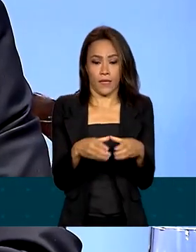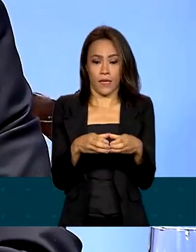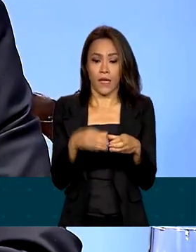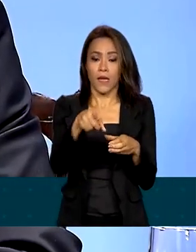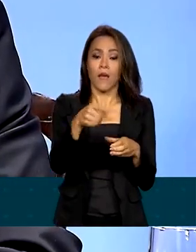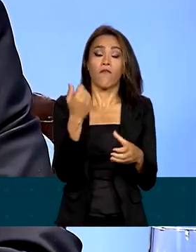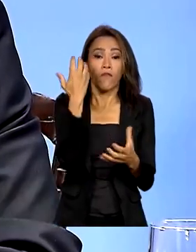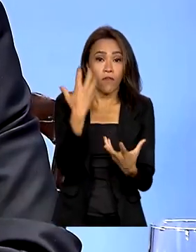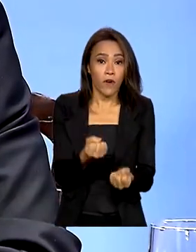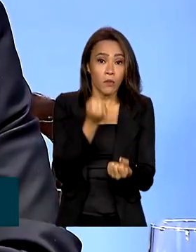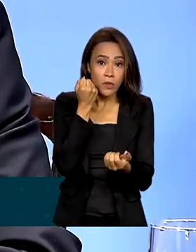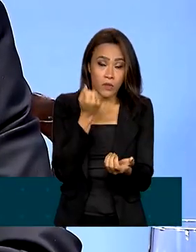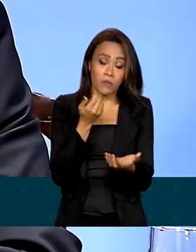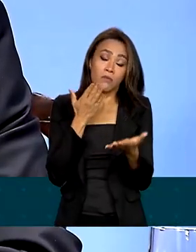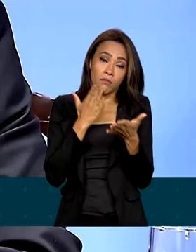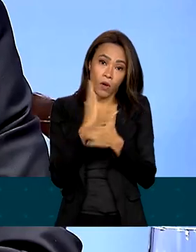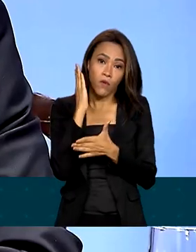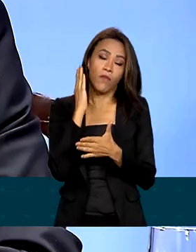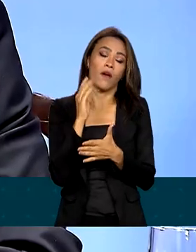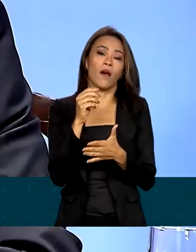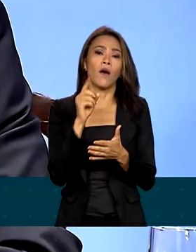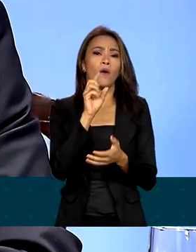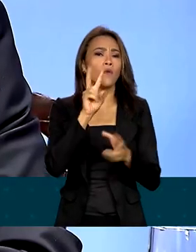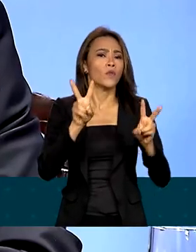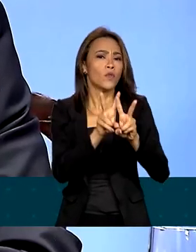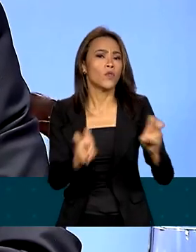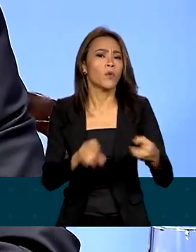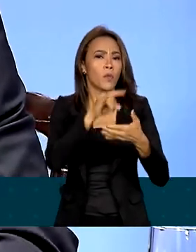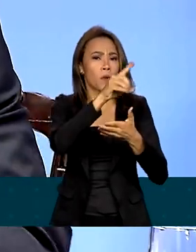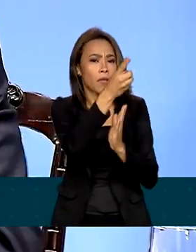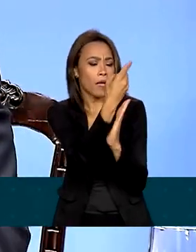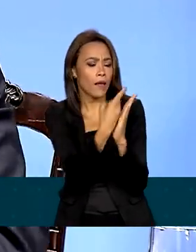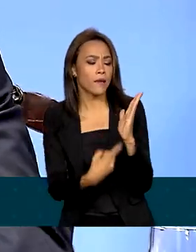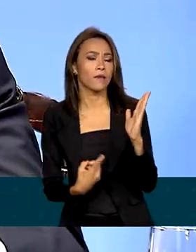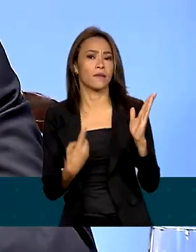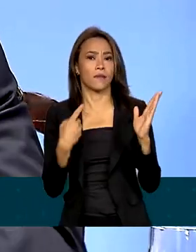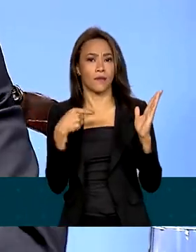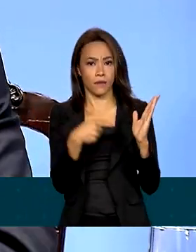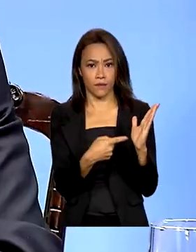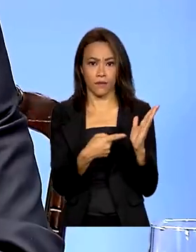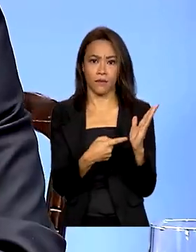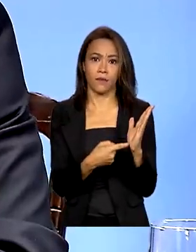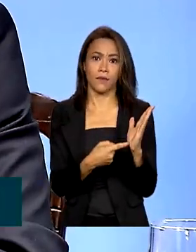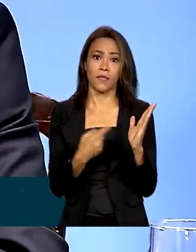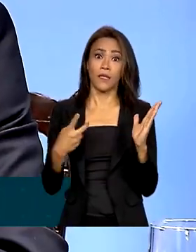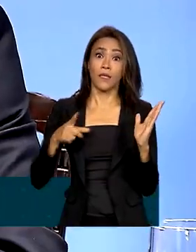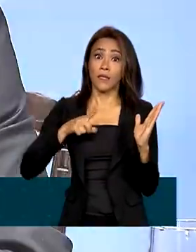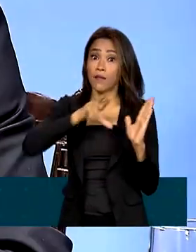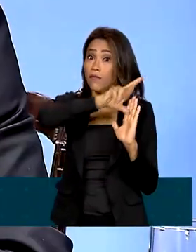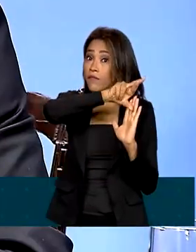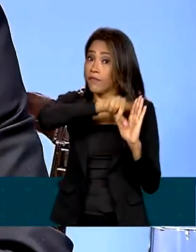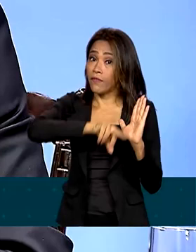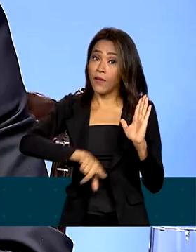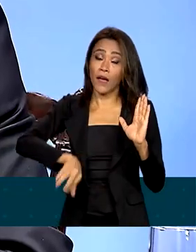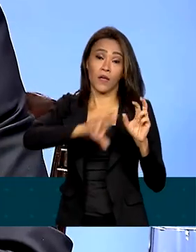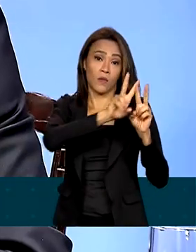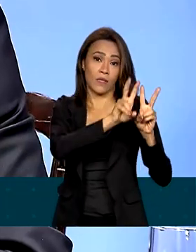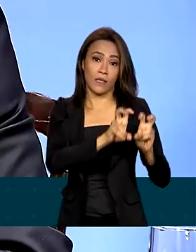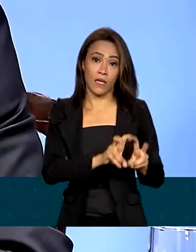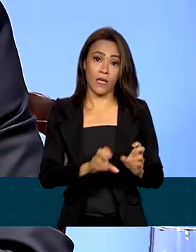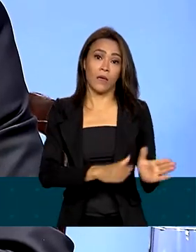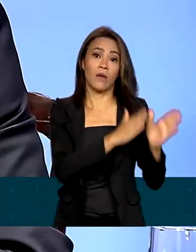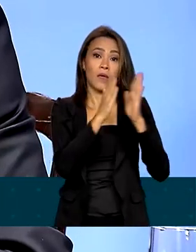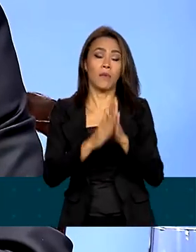geral em Buenos Aires, se chama Declaração de Buenos Aires, uma declaração de presidentes que cobre uma vasta gama de temas e mais 12